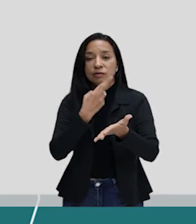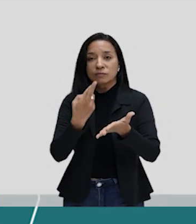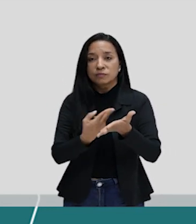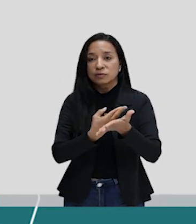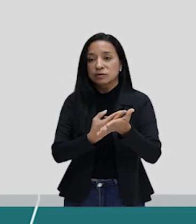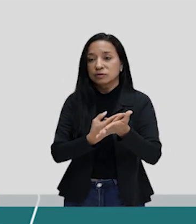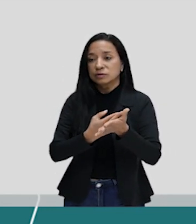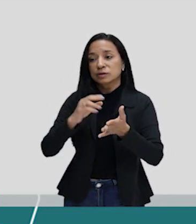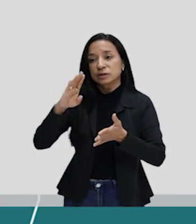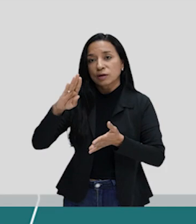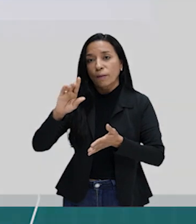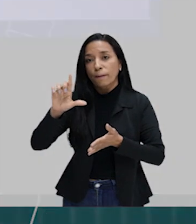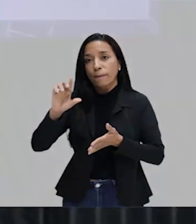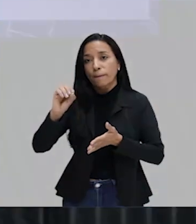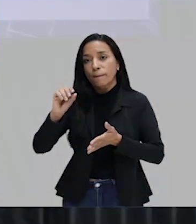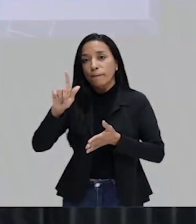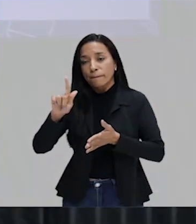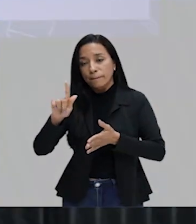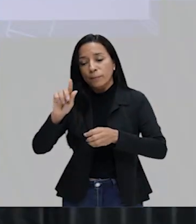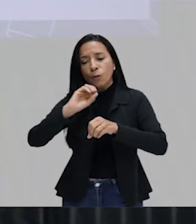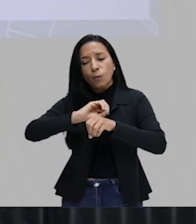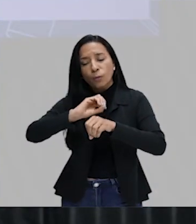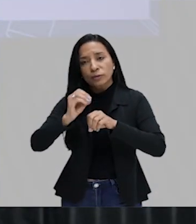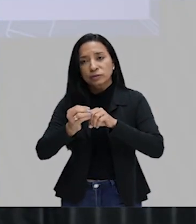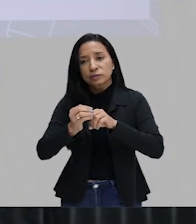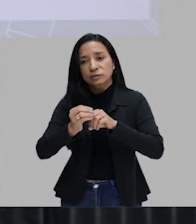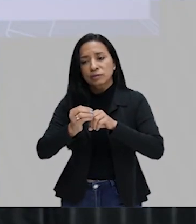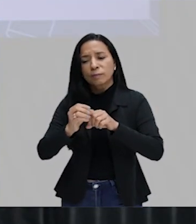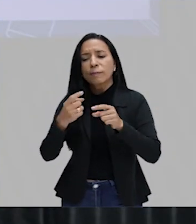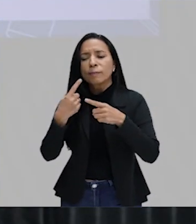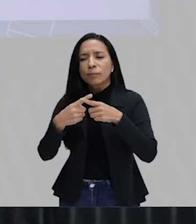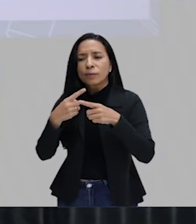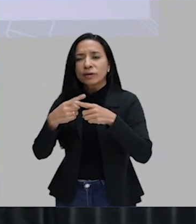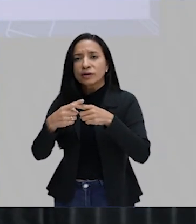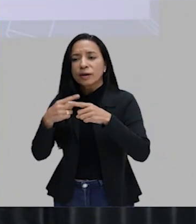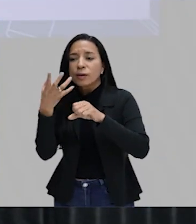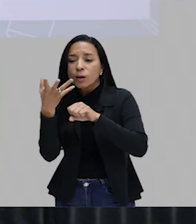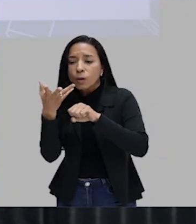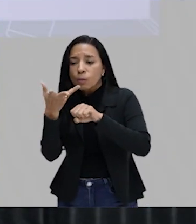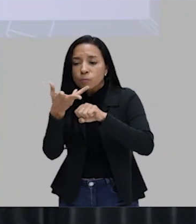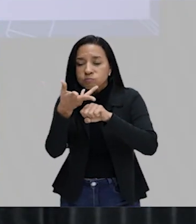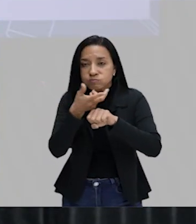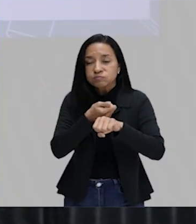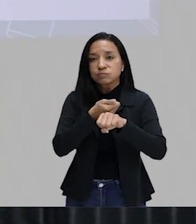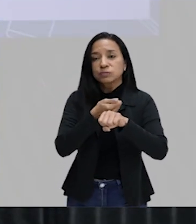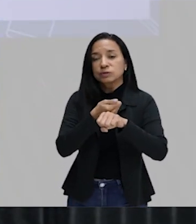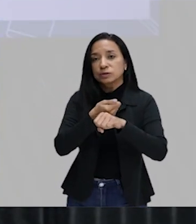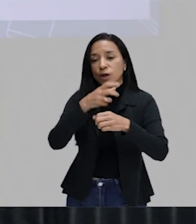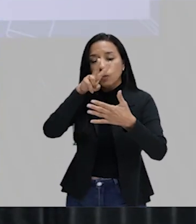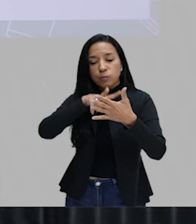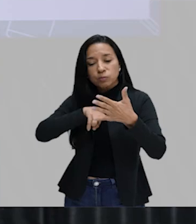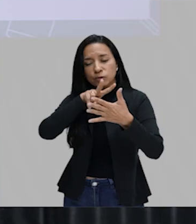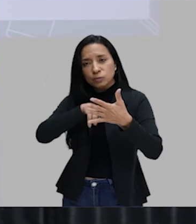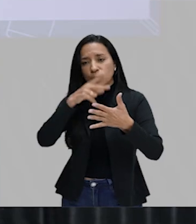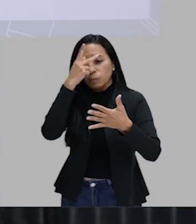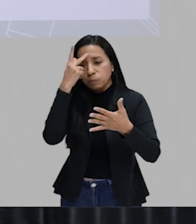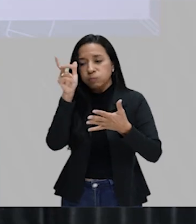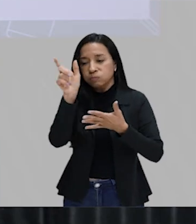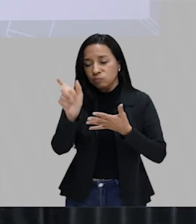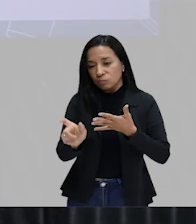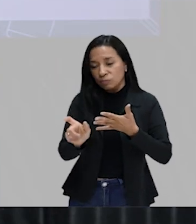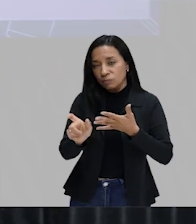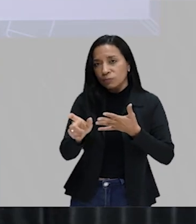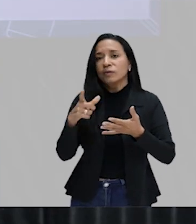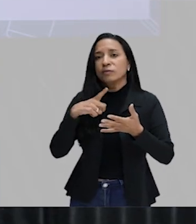de opinião para, claro, convencer o leitor. A grande questão é que existem muitos blogueiros que